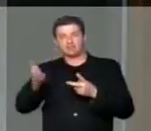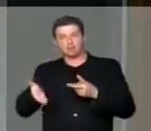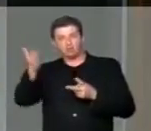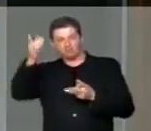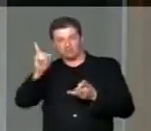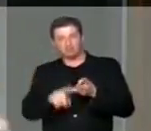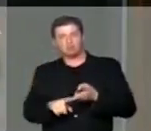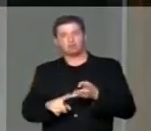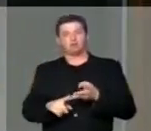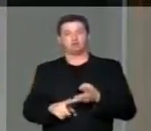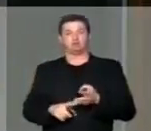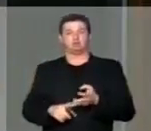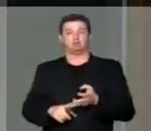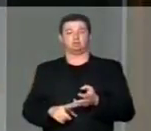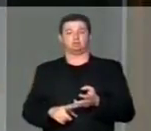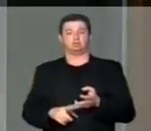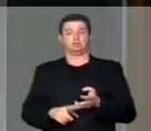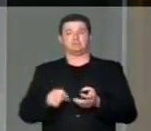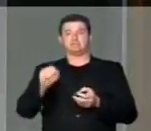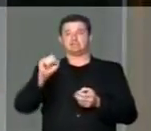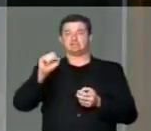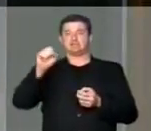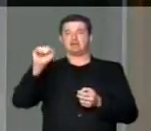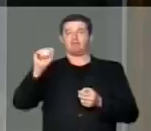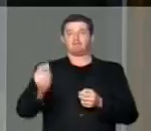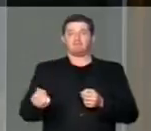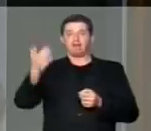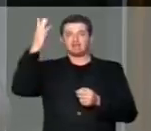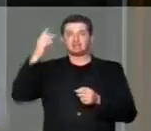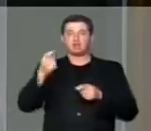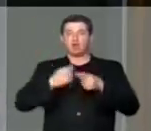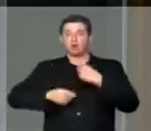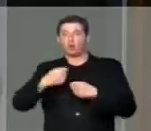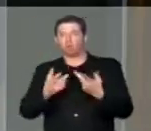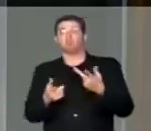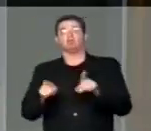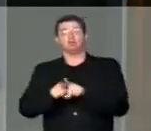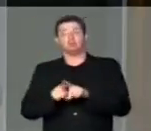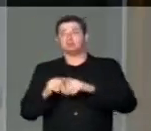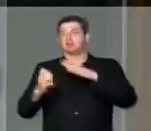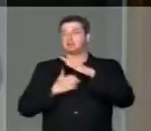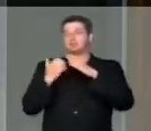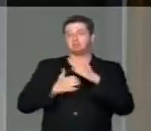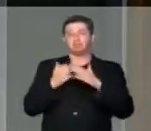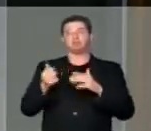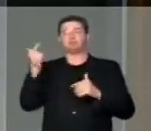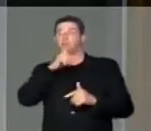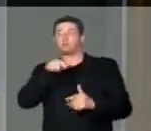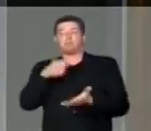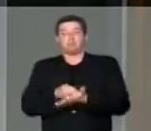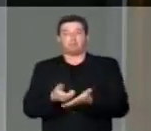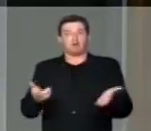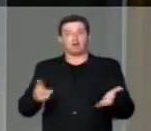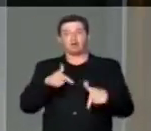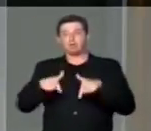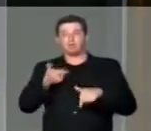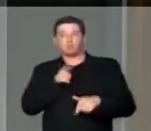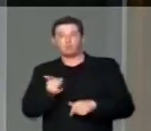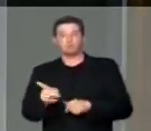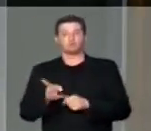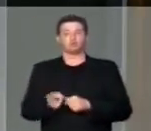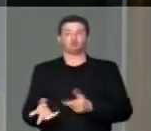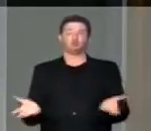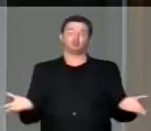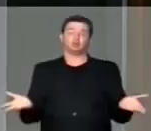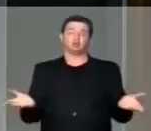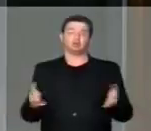elétrica, com os reflexos da inflação, fazendo com que a economia do Brasil, com as empresas do Brasil, não possam mais trabalhar com